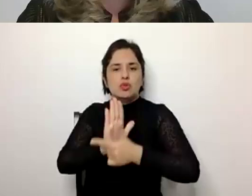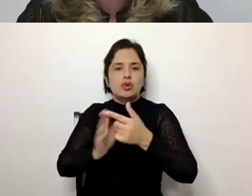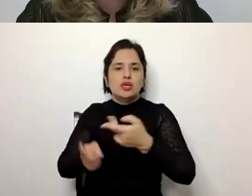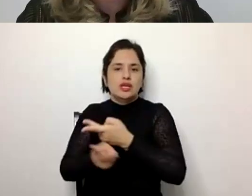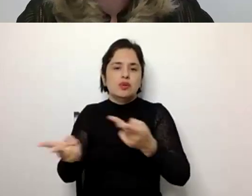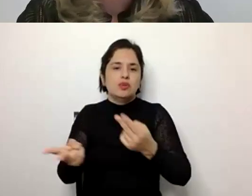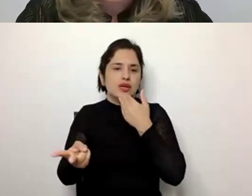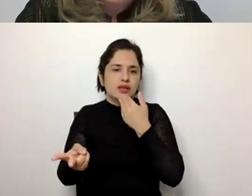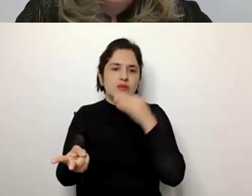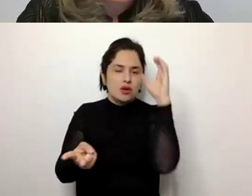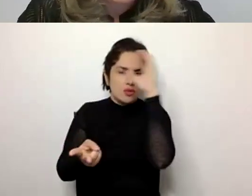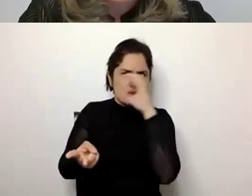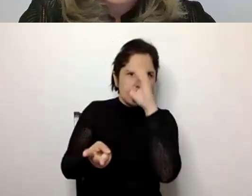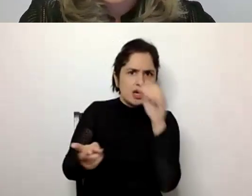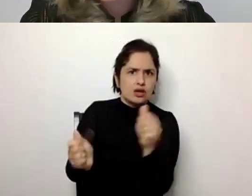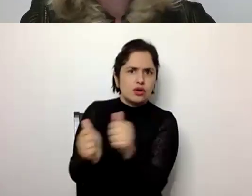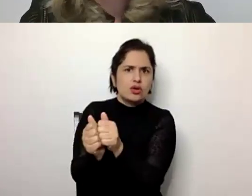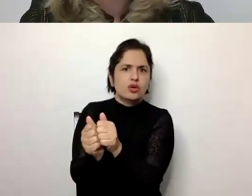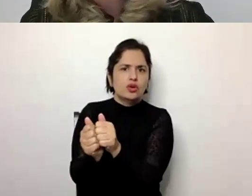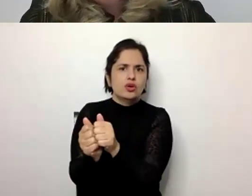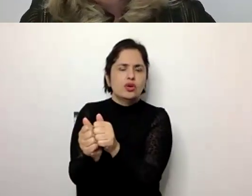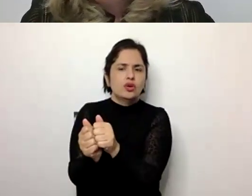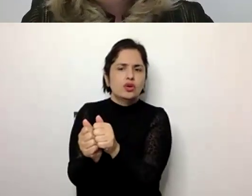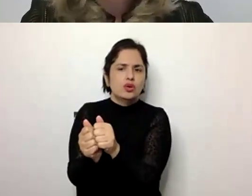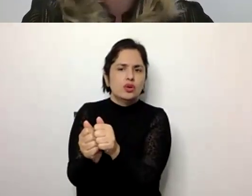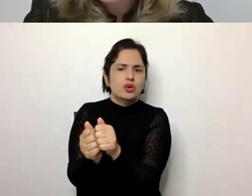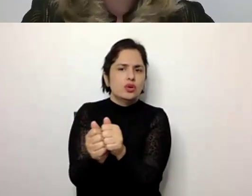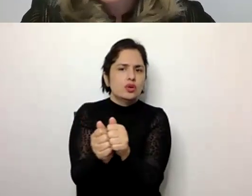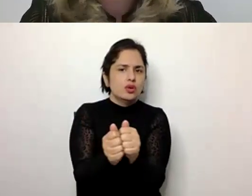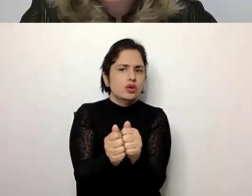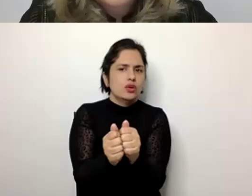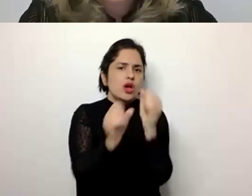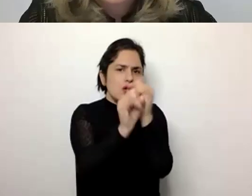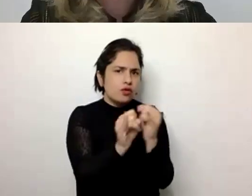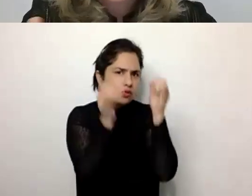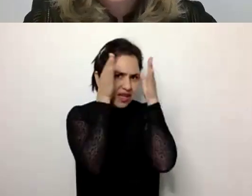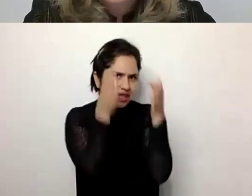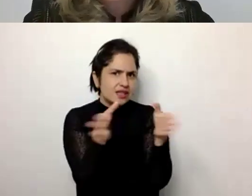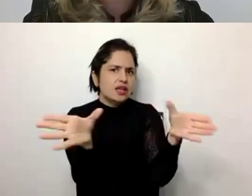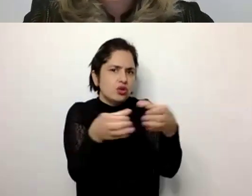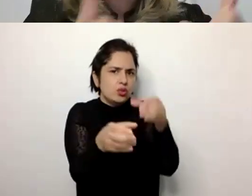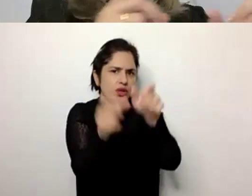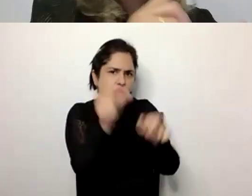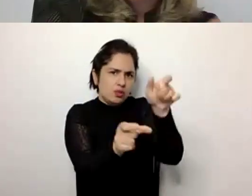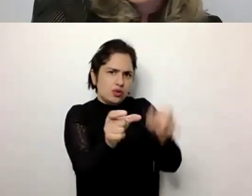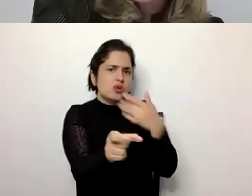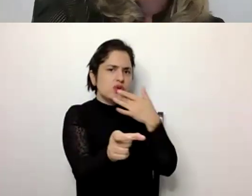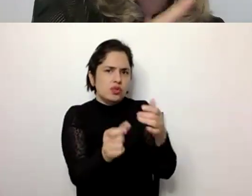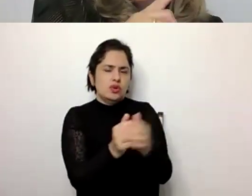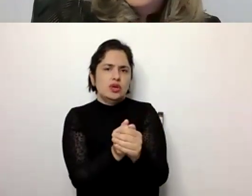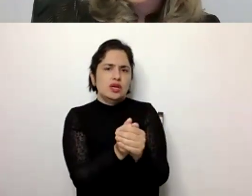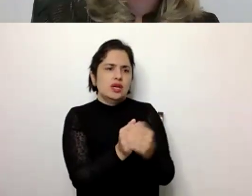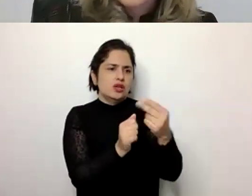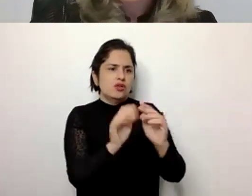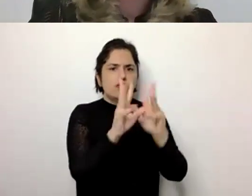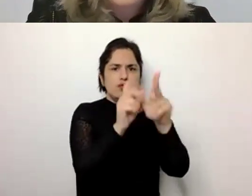buscar junto aos ausentes formas de atender essas pessoas, mesmo porque nós falamos da família,